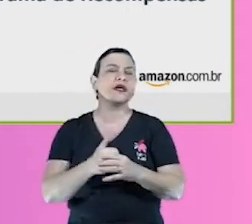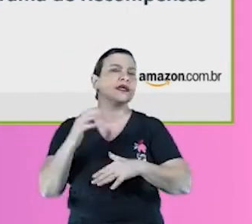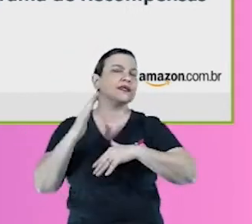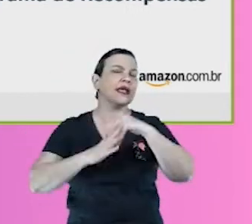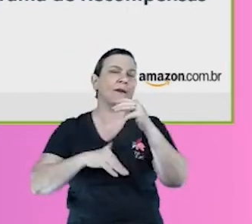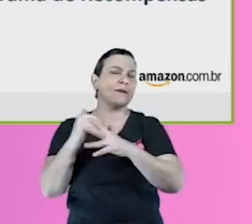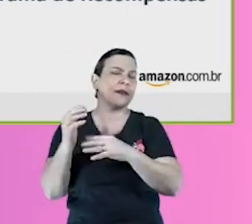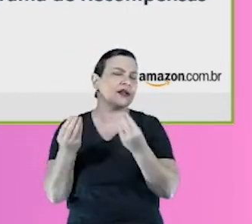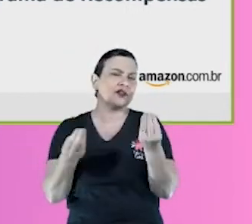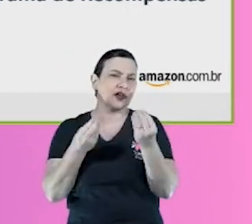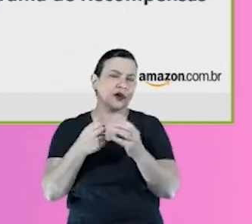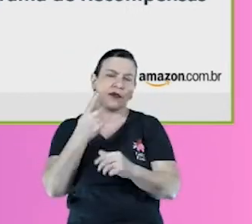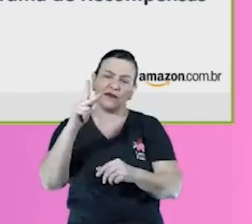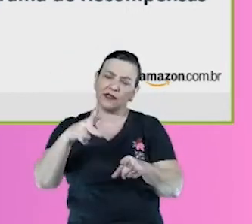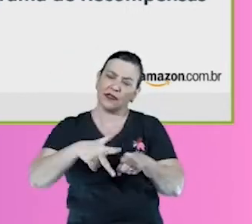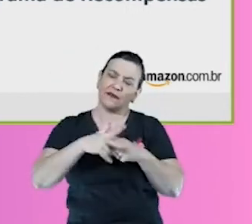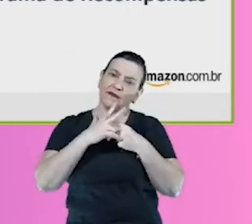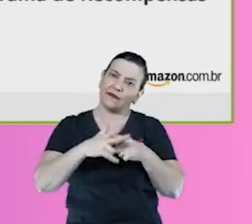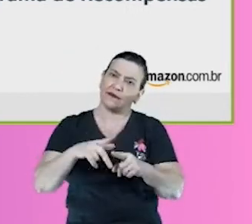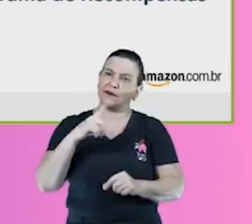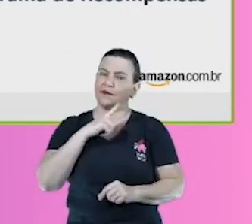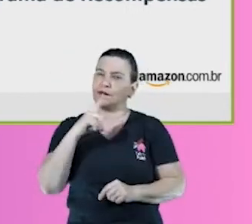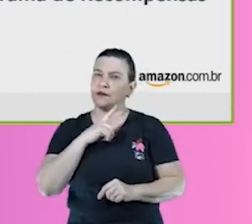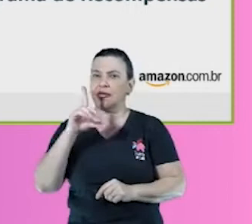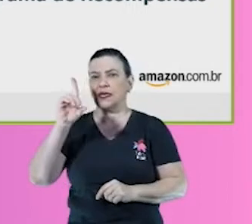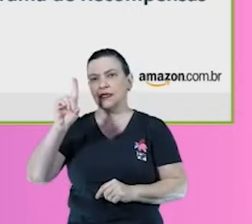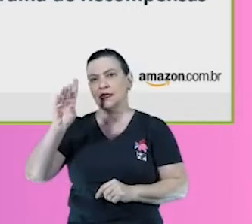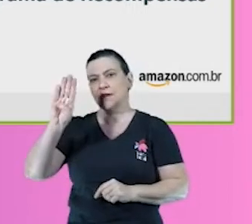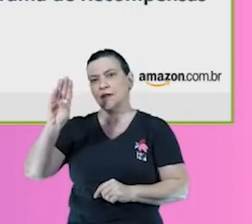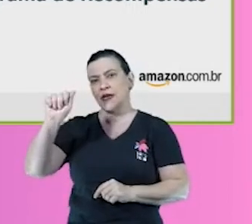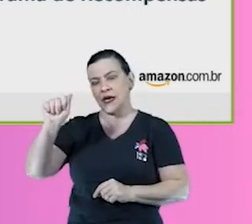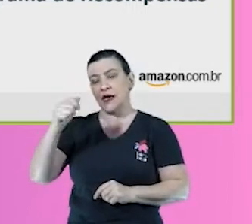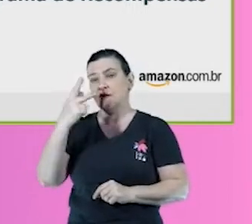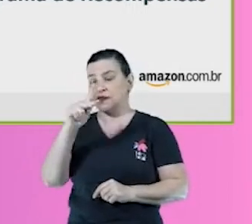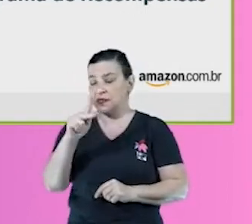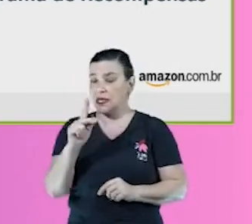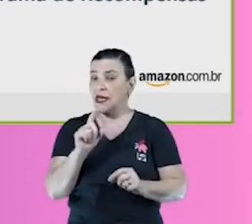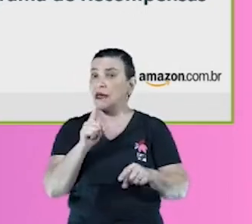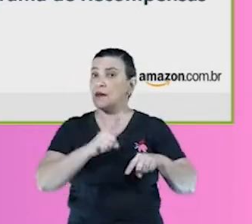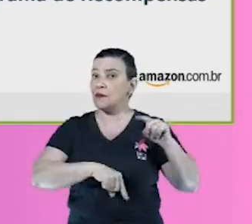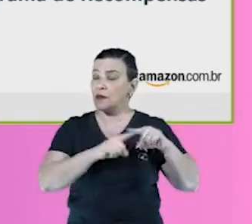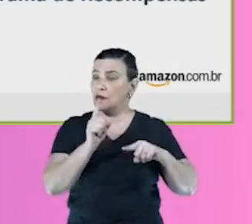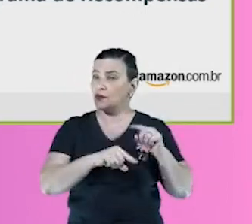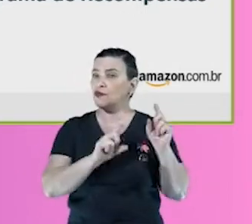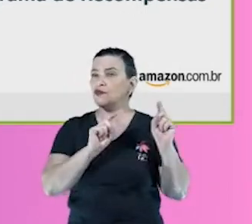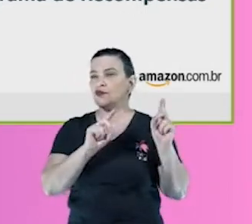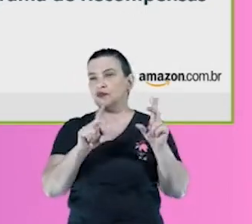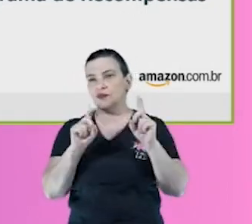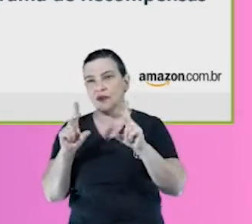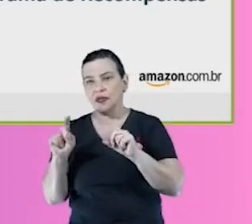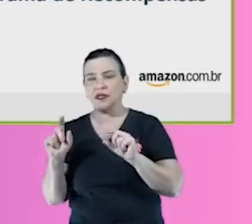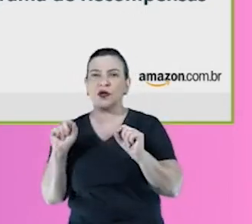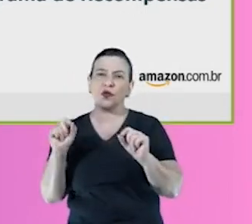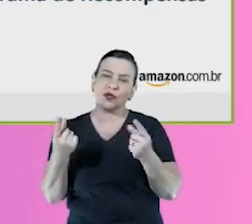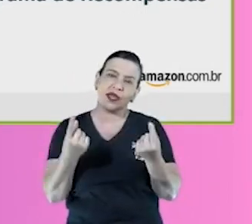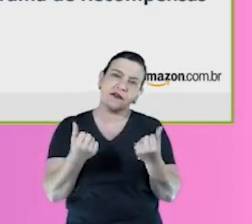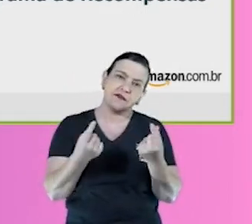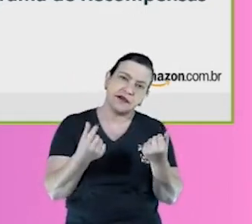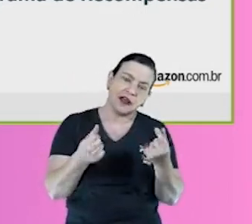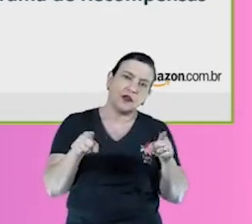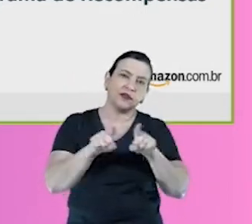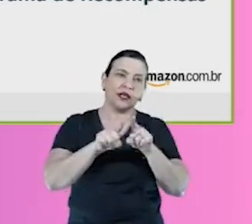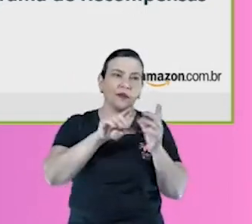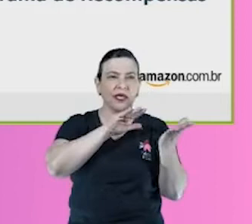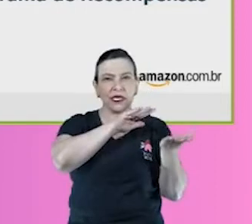Você tendo essa ferramenta, você tendo o DBA, você vai vender os seus produtos, então você vai lá colocar preço no site, estoque, você vai colocar